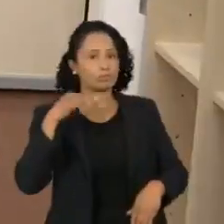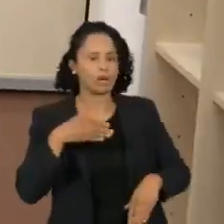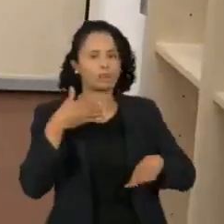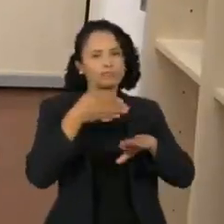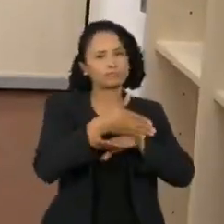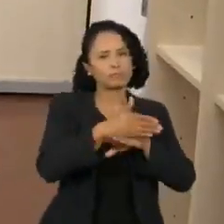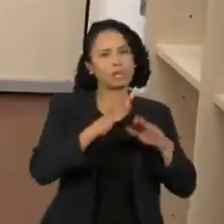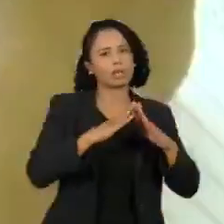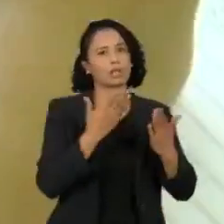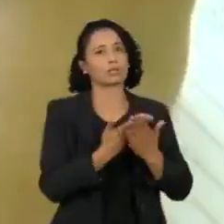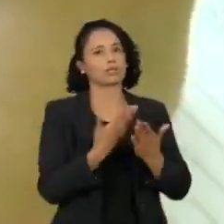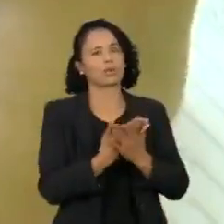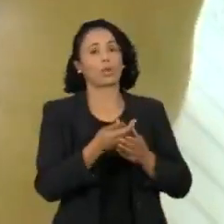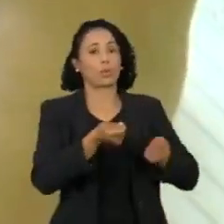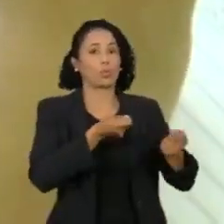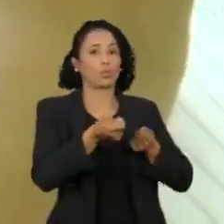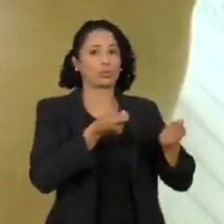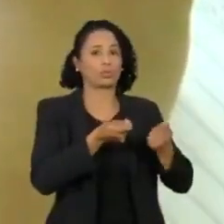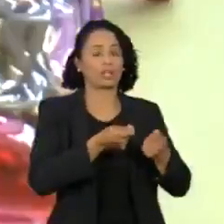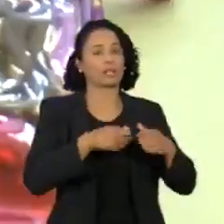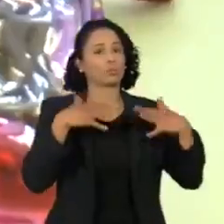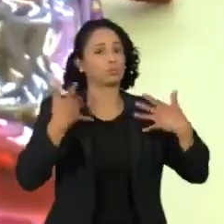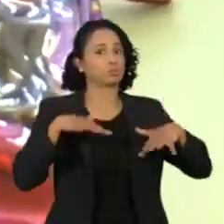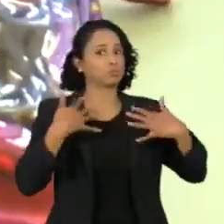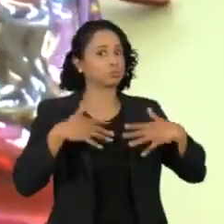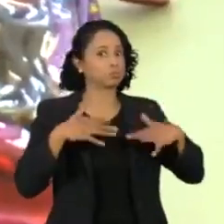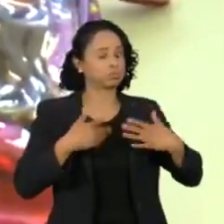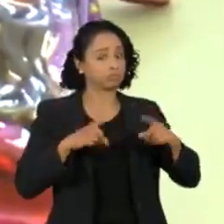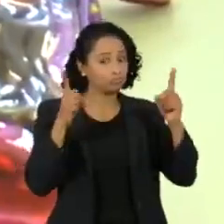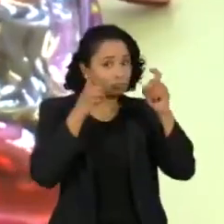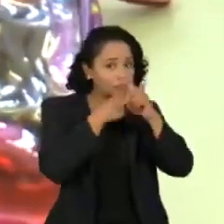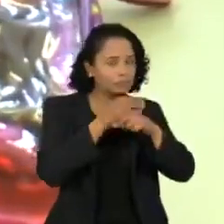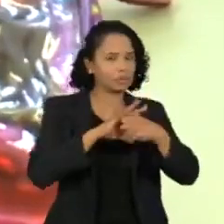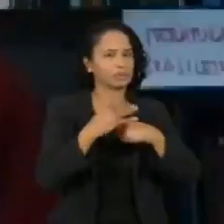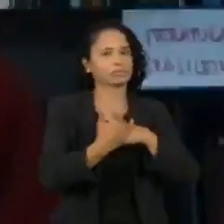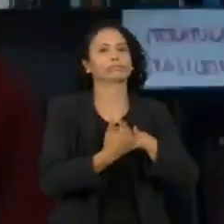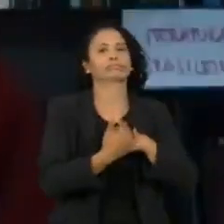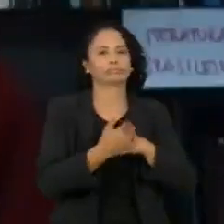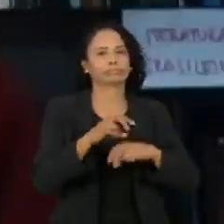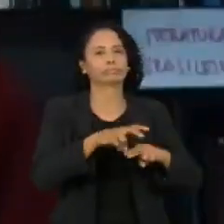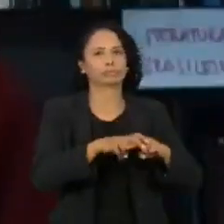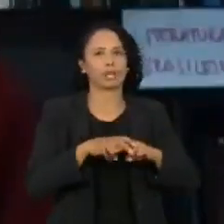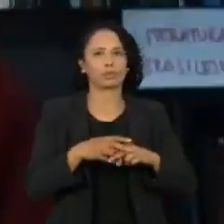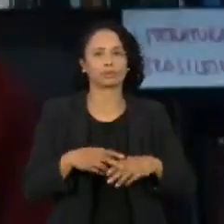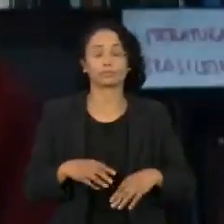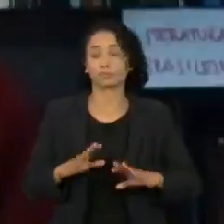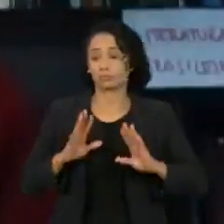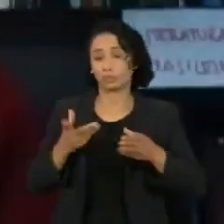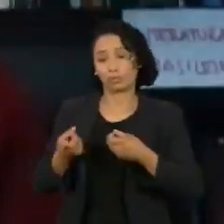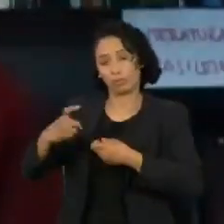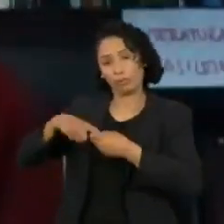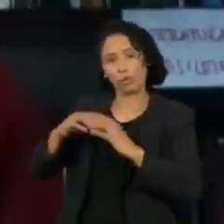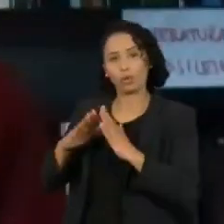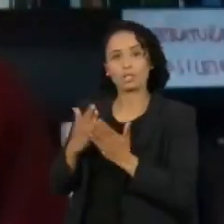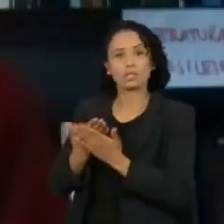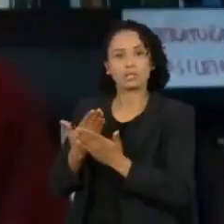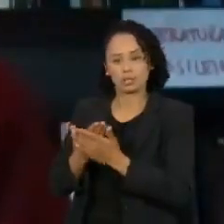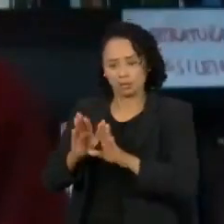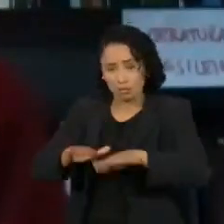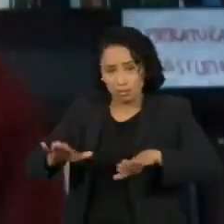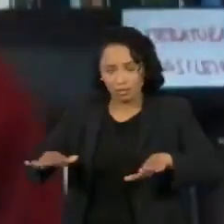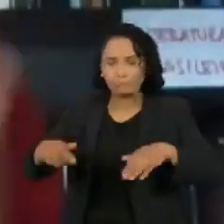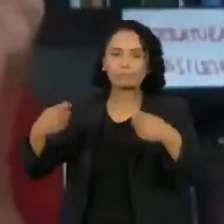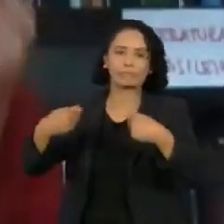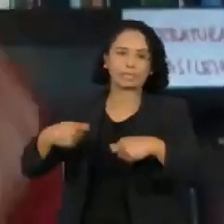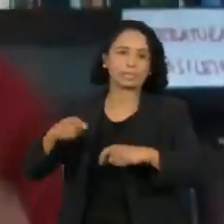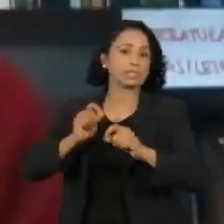rede de proteção na infância, é outro desafio para os órfãos da Covid. O retorno à escola dessas crianças vai ter que